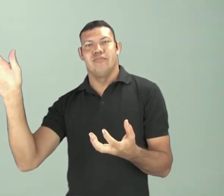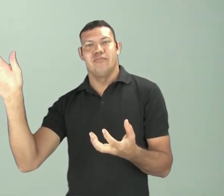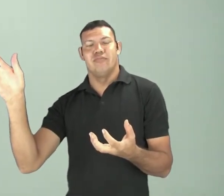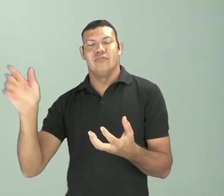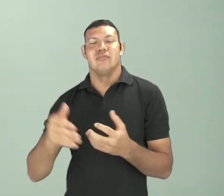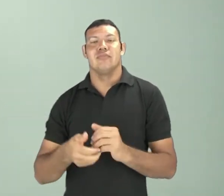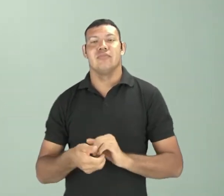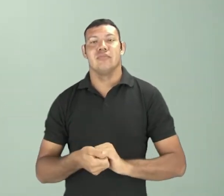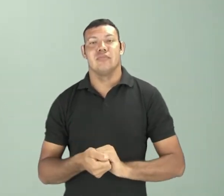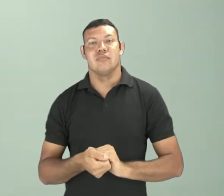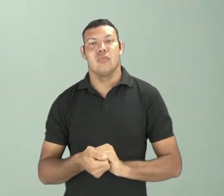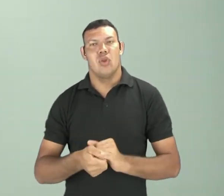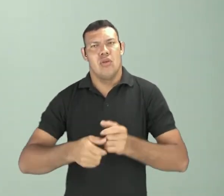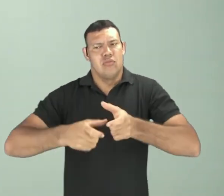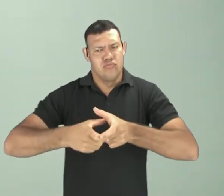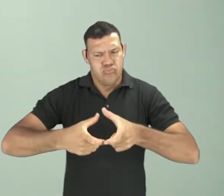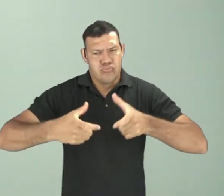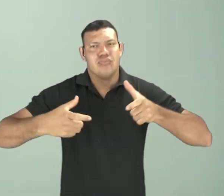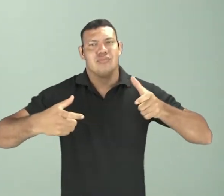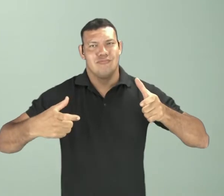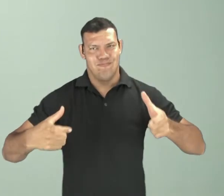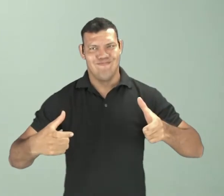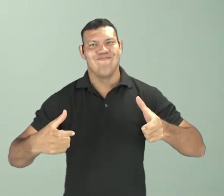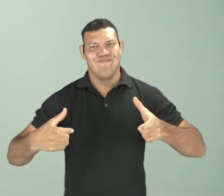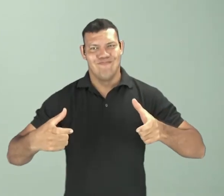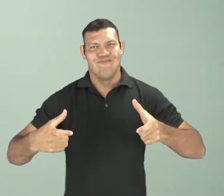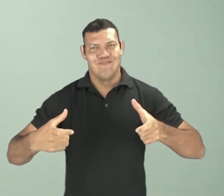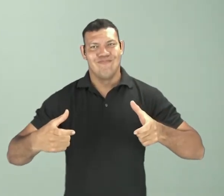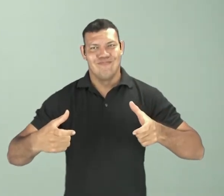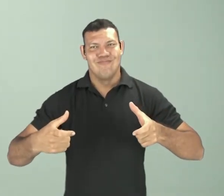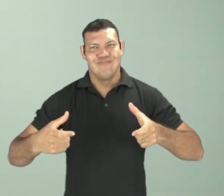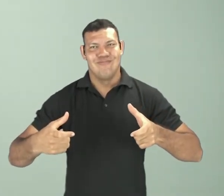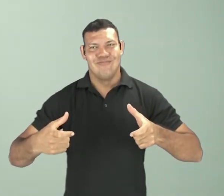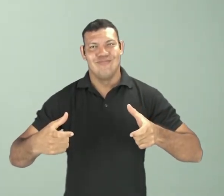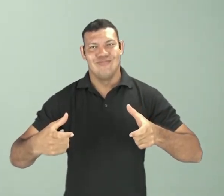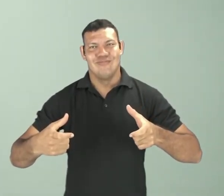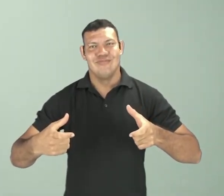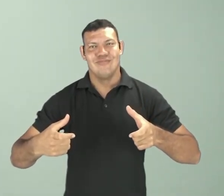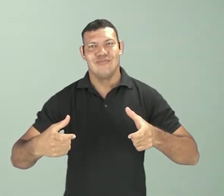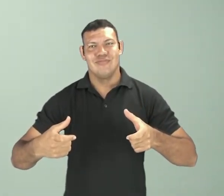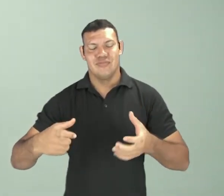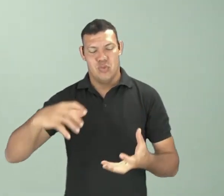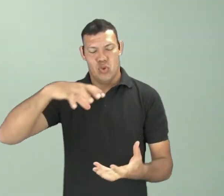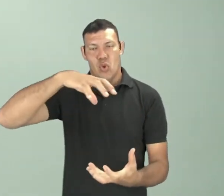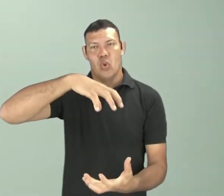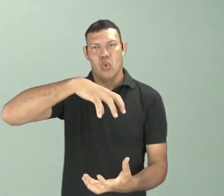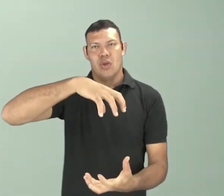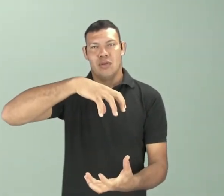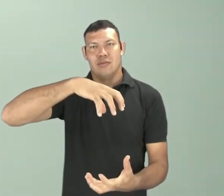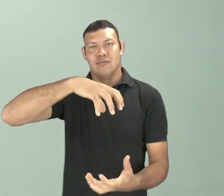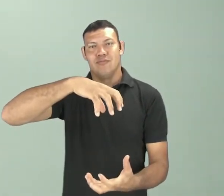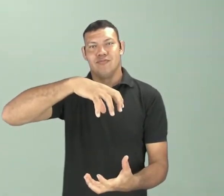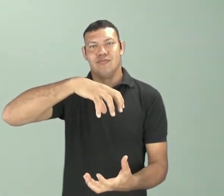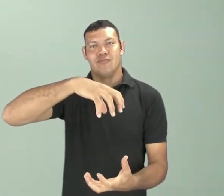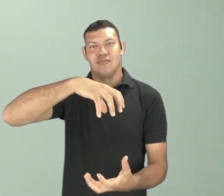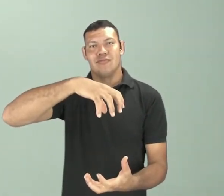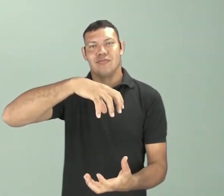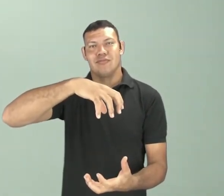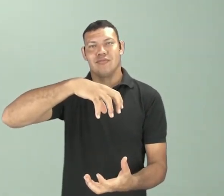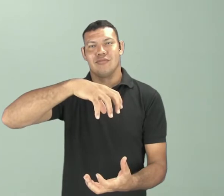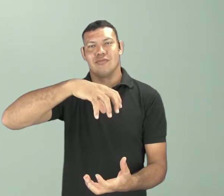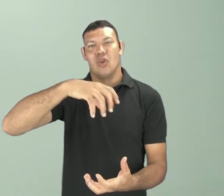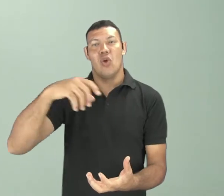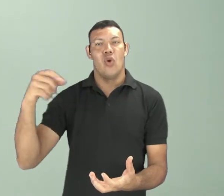A maior parte, a maior parcela dessa radiação que incide nos pólos, ela retorna para a nossa